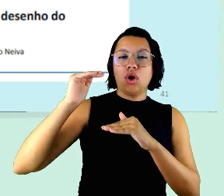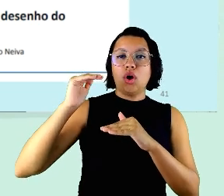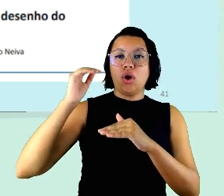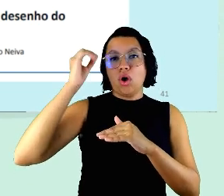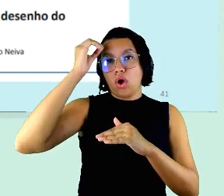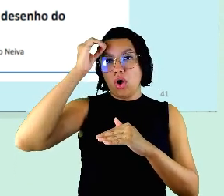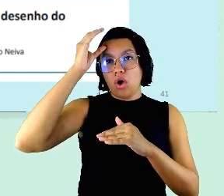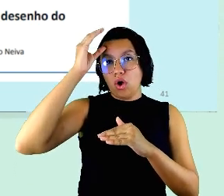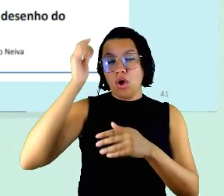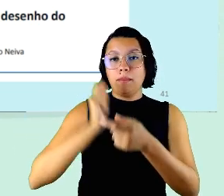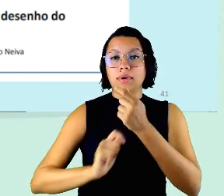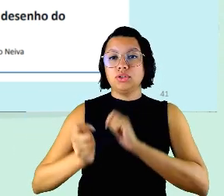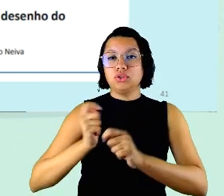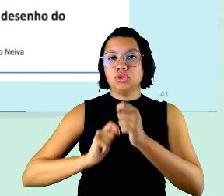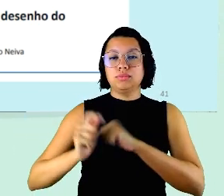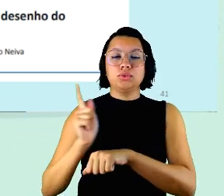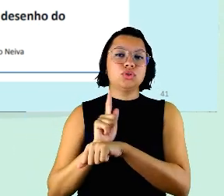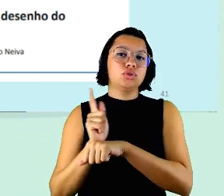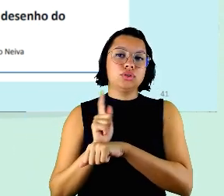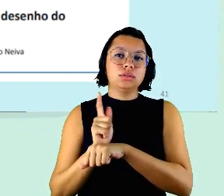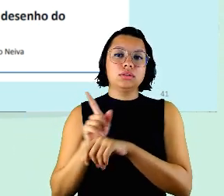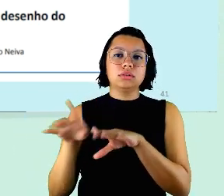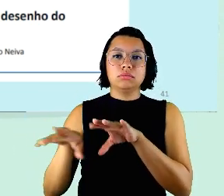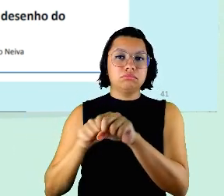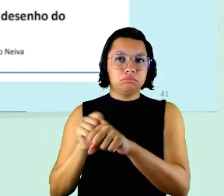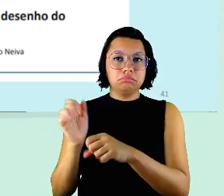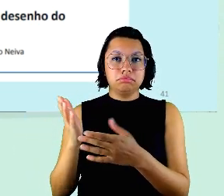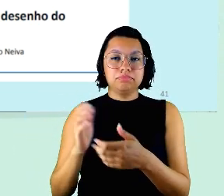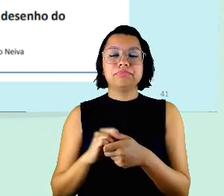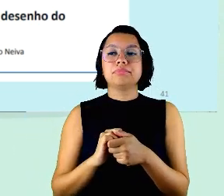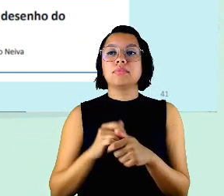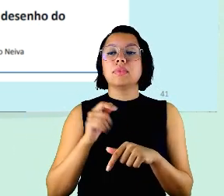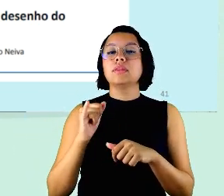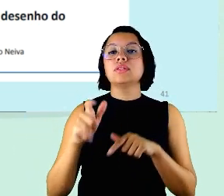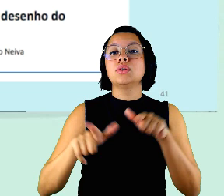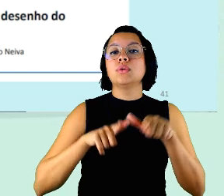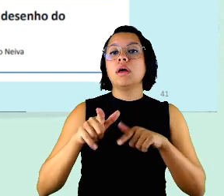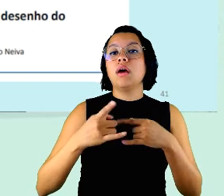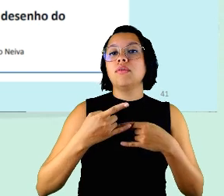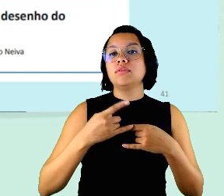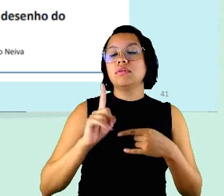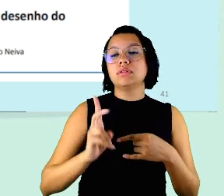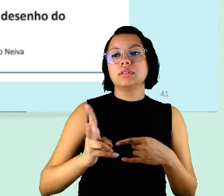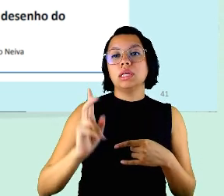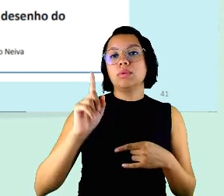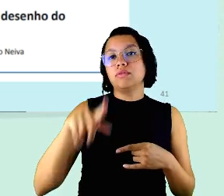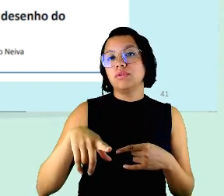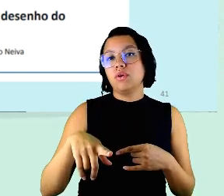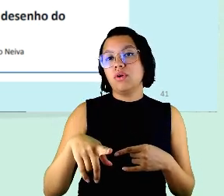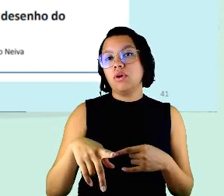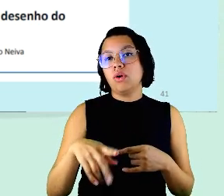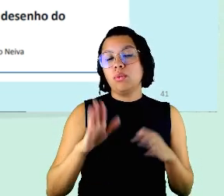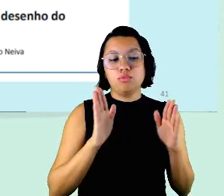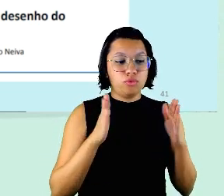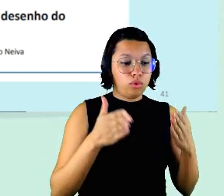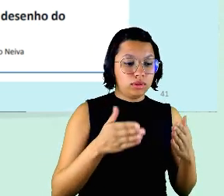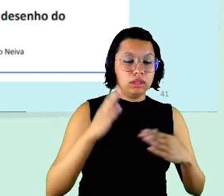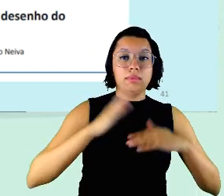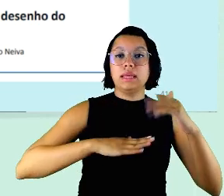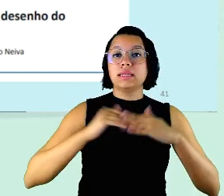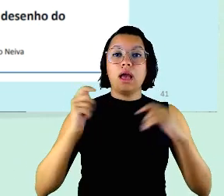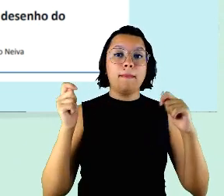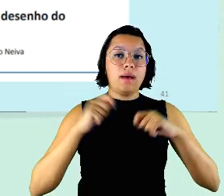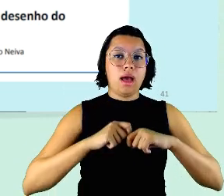administrativos e de gestão então se o teletrabalho sempre foi algo assim para pessoas com essas capacidades nós